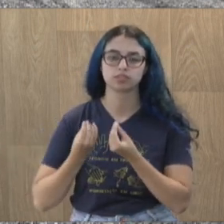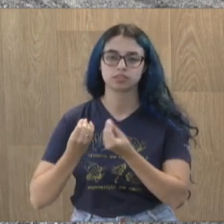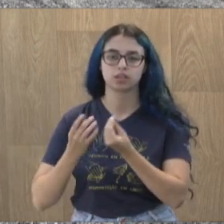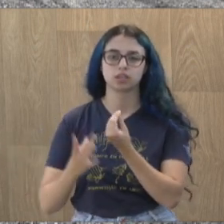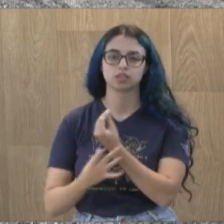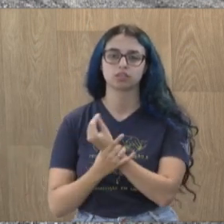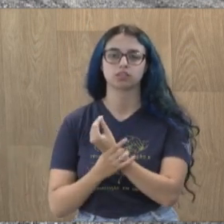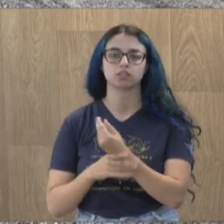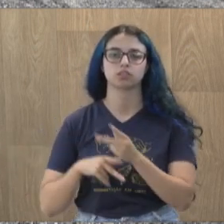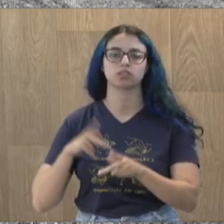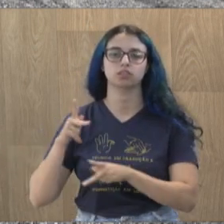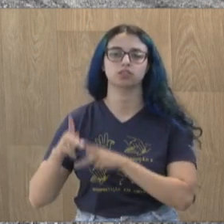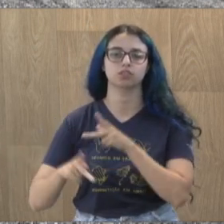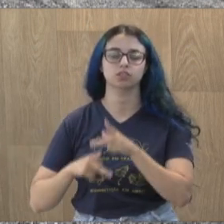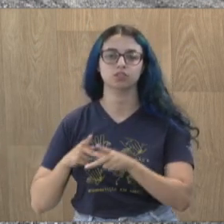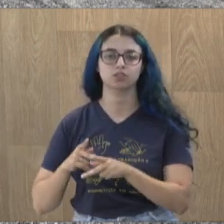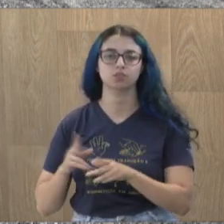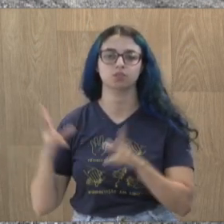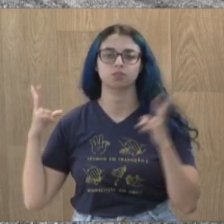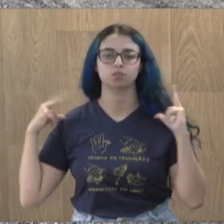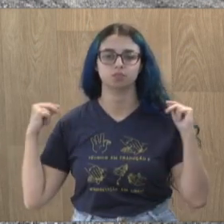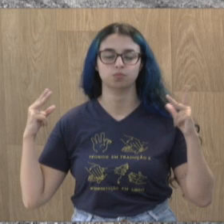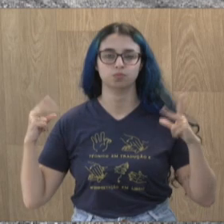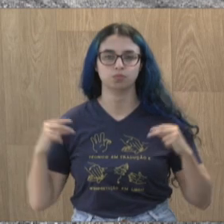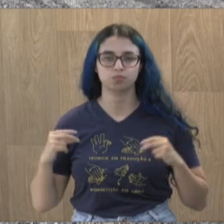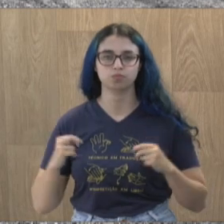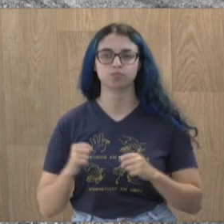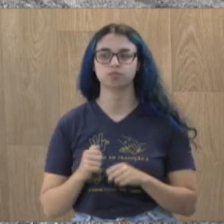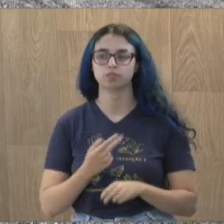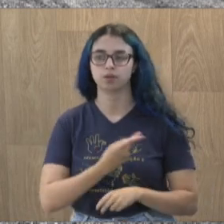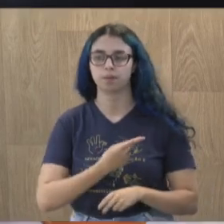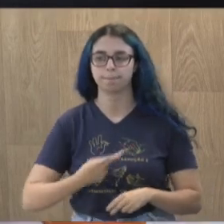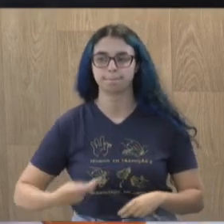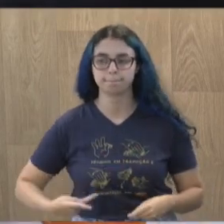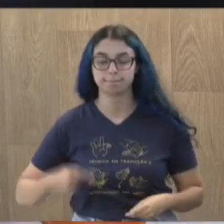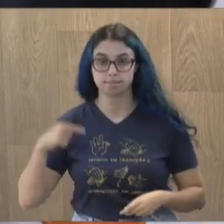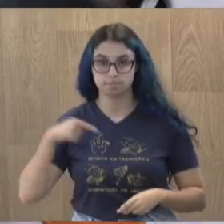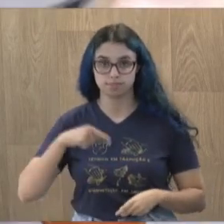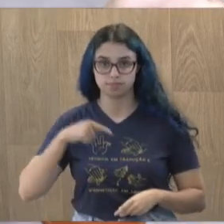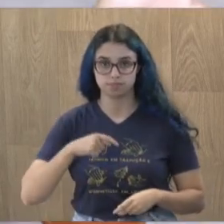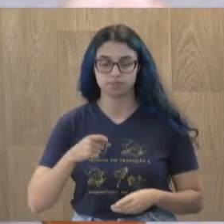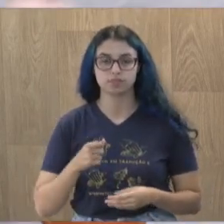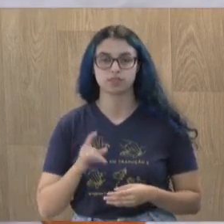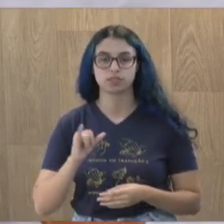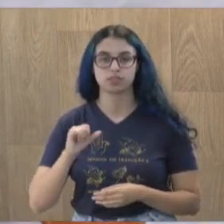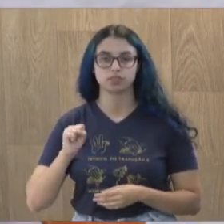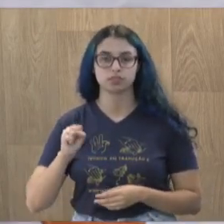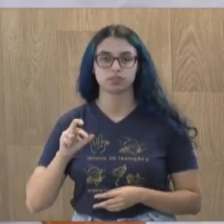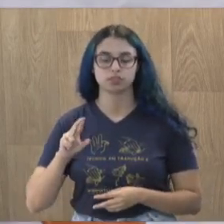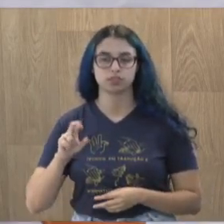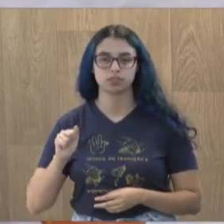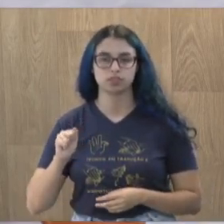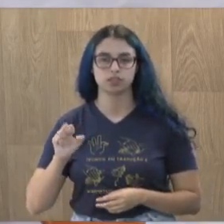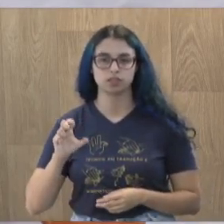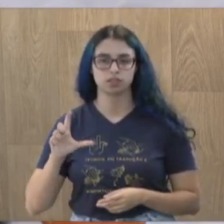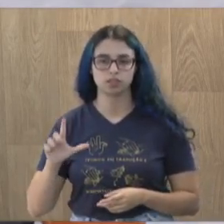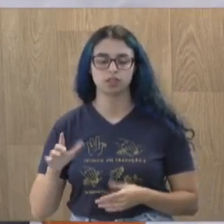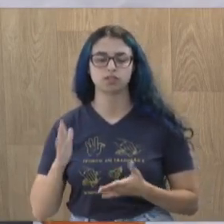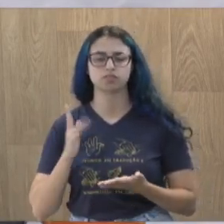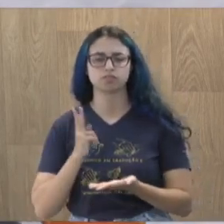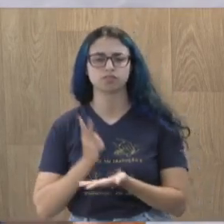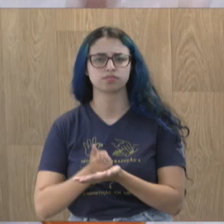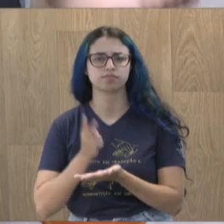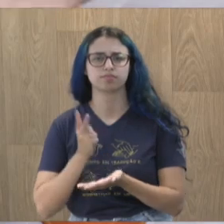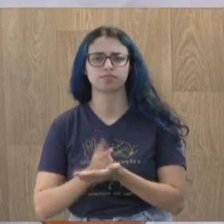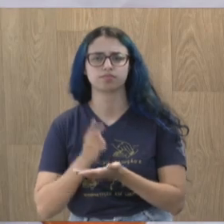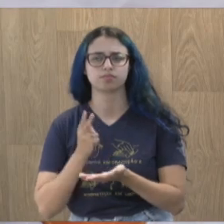para todos os motoristas que transitam nesse local. E o presidente aqui, que está assumindo hoje, é Israel da farmácia, a gente sempre tem comentado, não é, Israel?